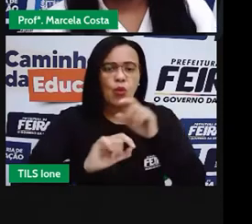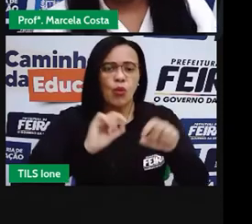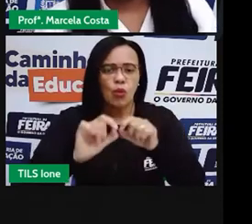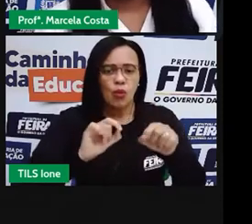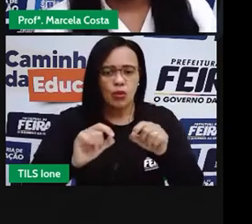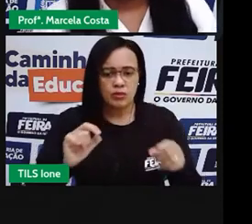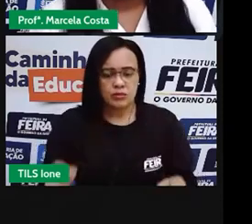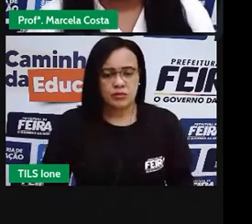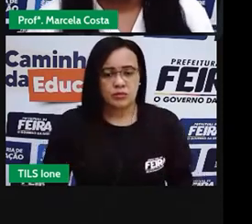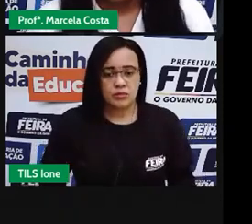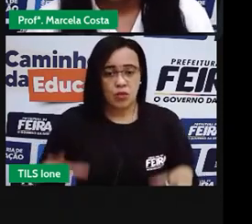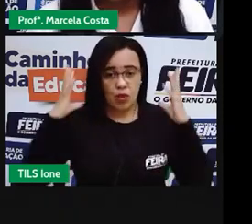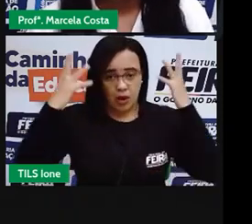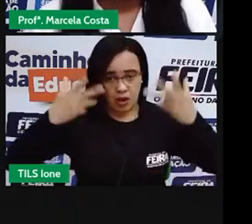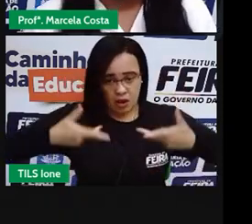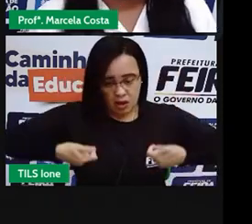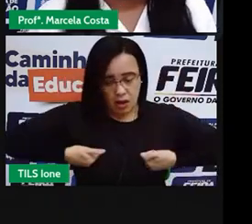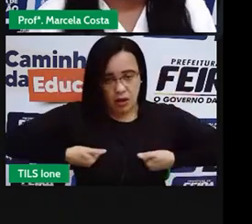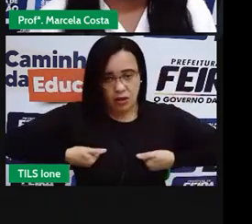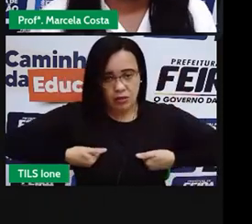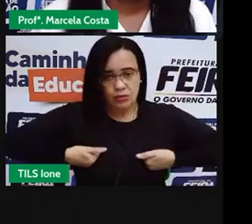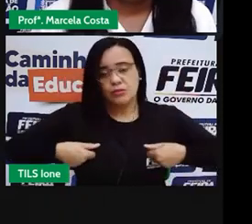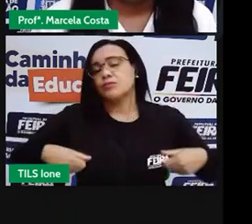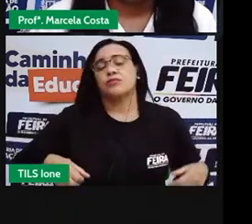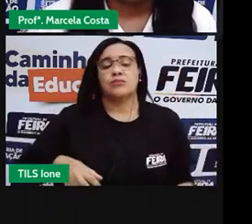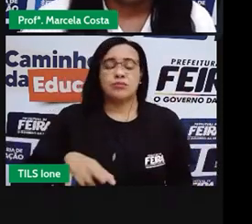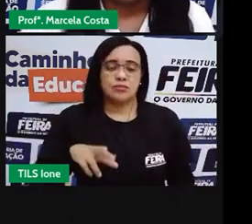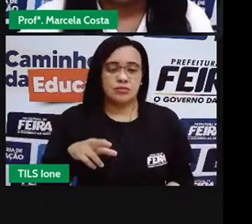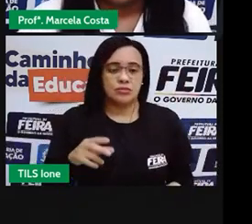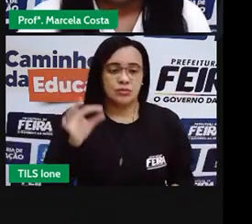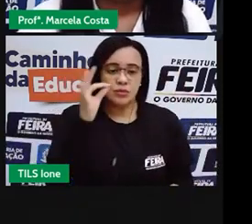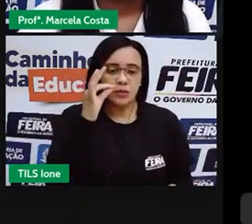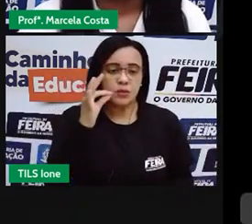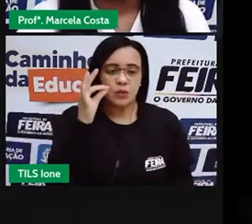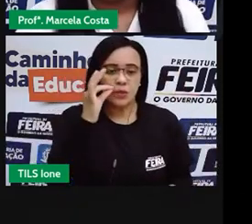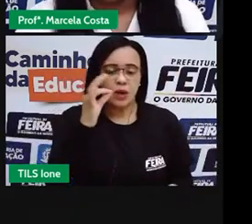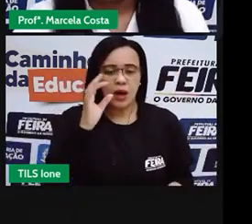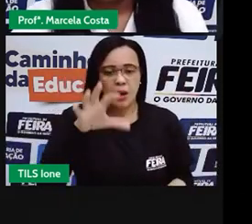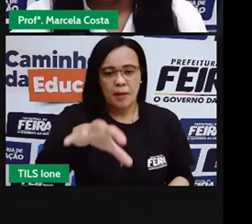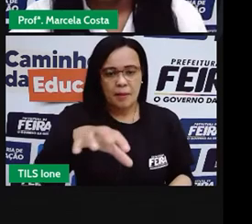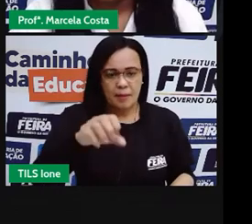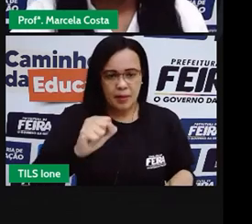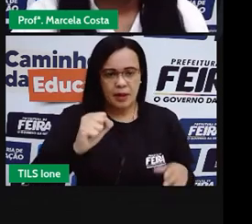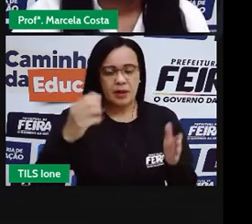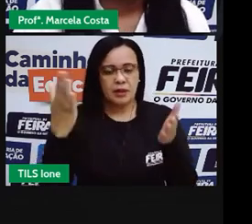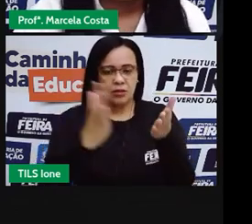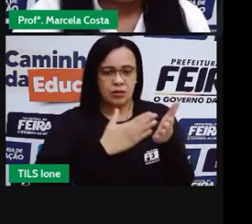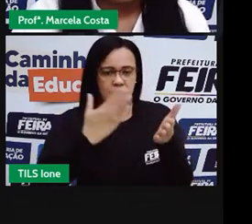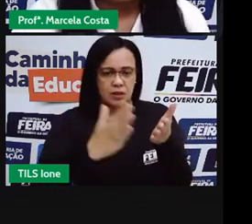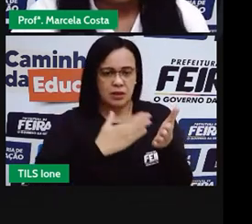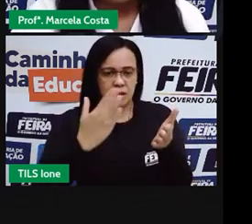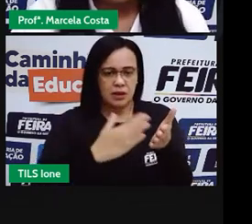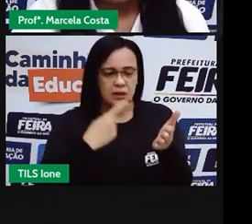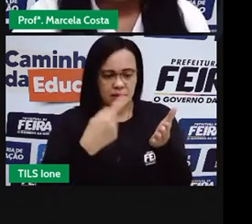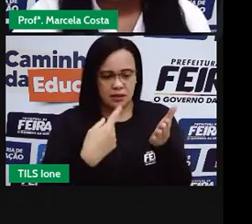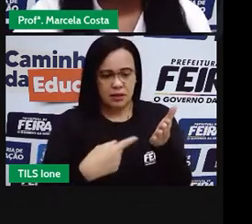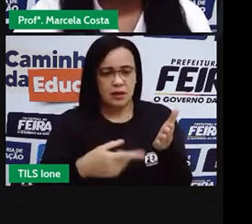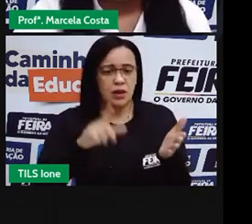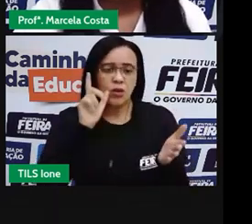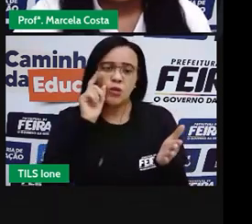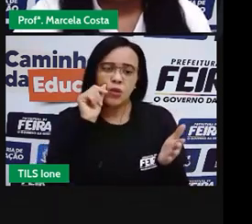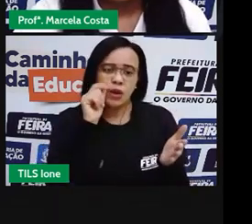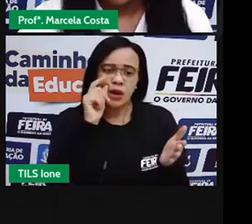e o rato. Tá certo? Então, pega aí o seu caderno, o leão e acompanha aqui a escrita